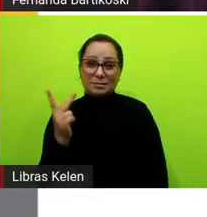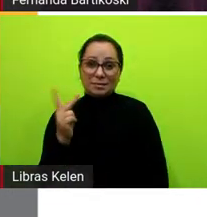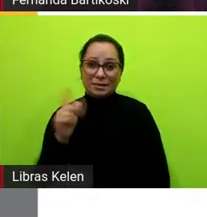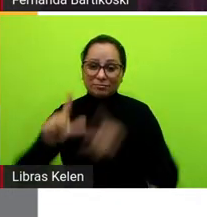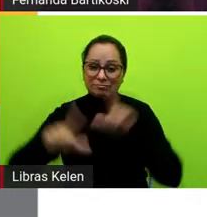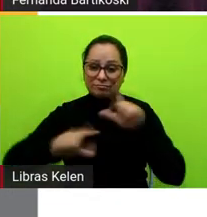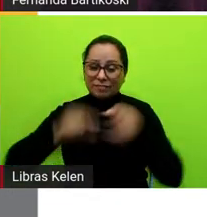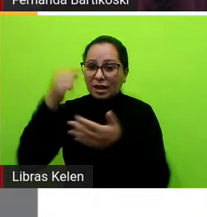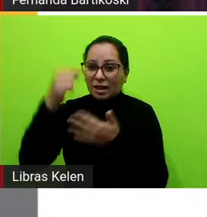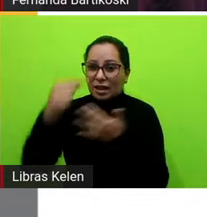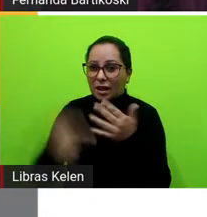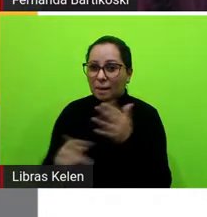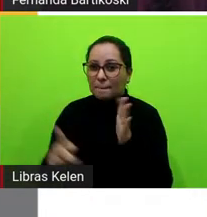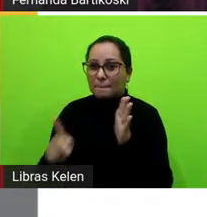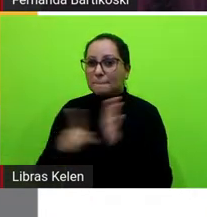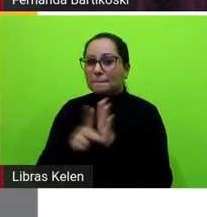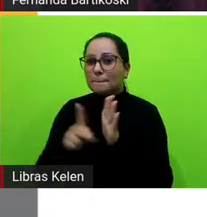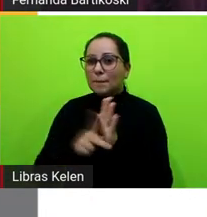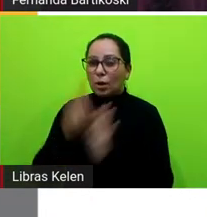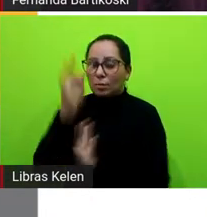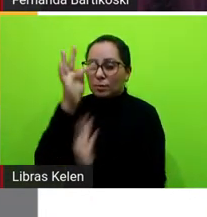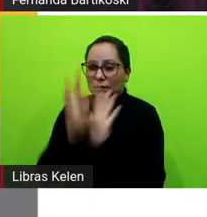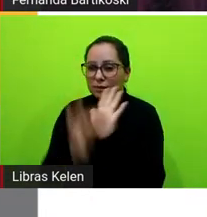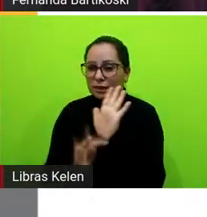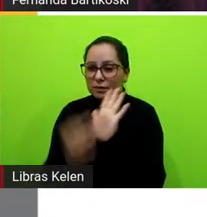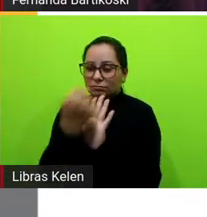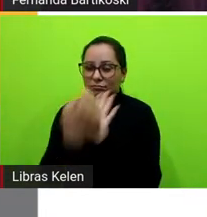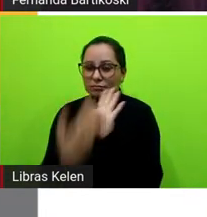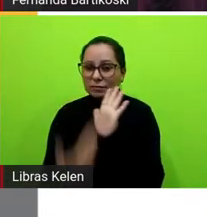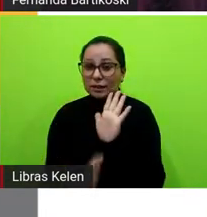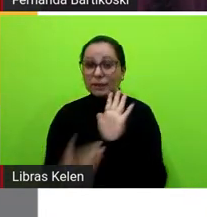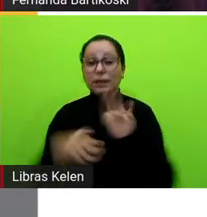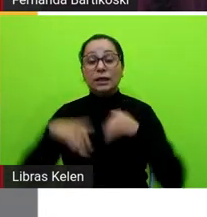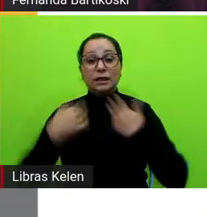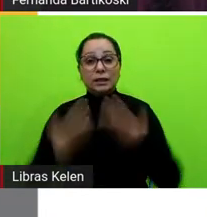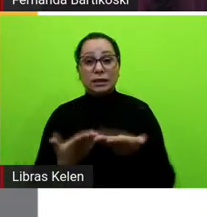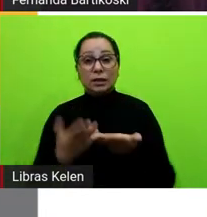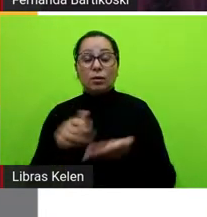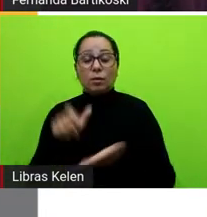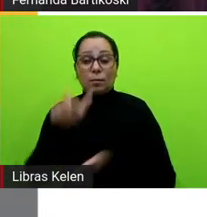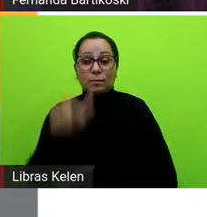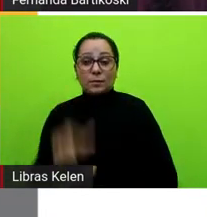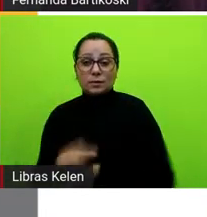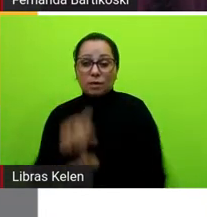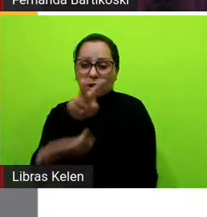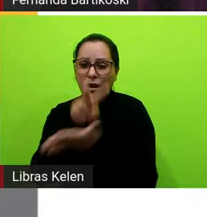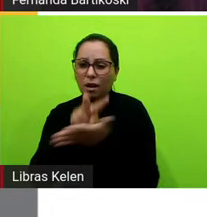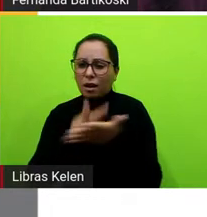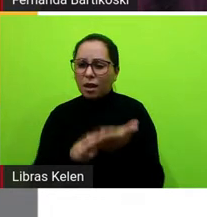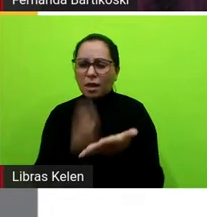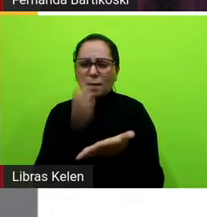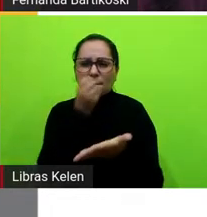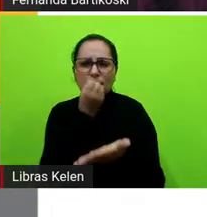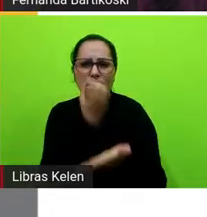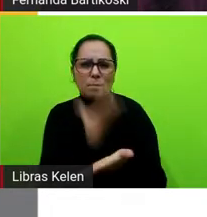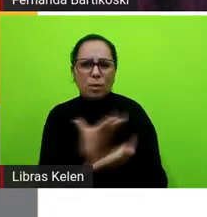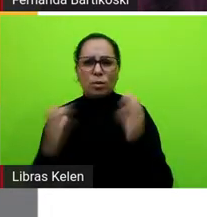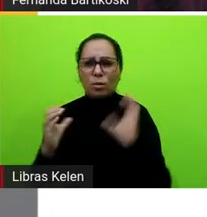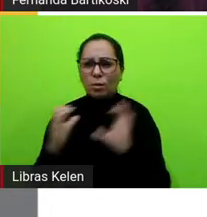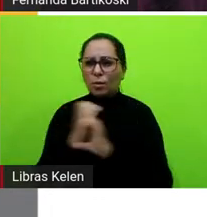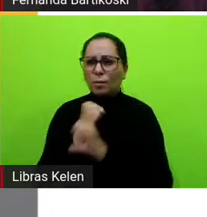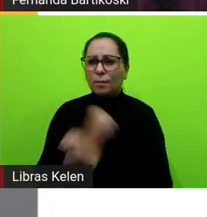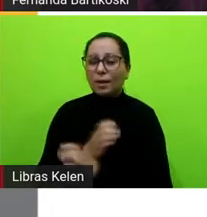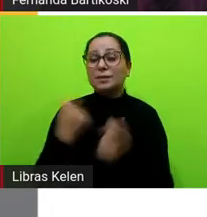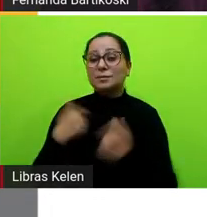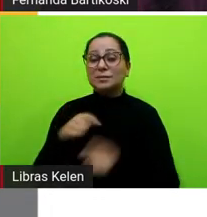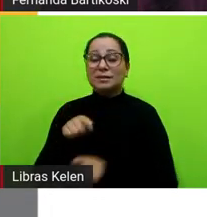narrativa né então pro leitor fruir pro leitor ter uma experiência estética mais completa é evidente que